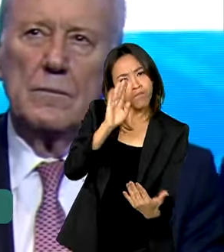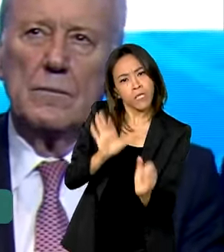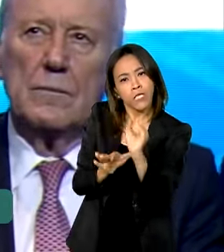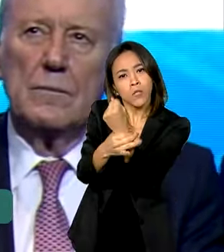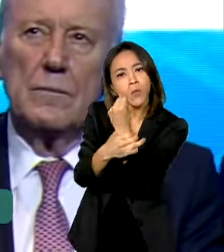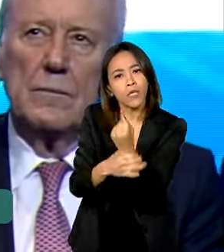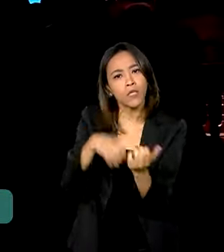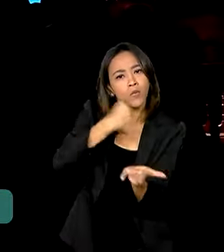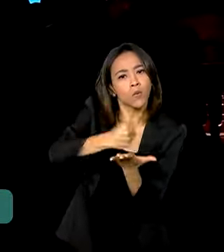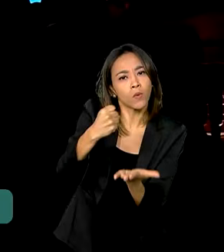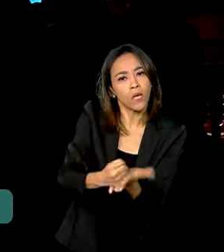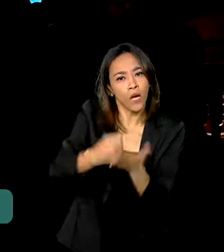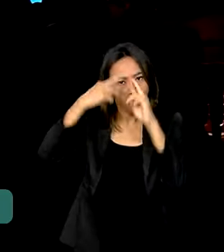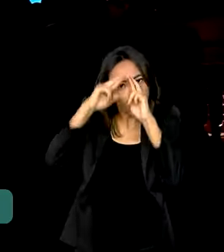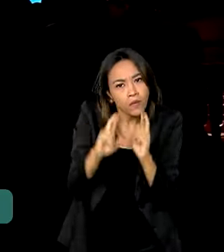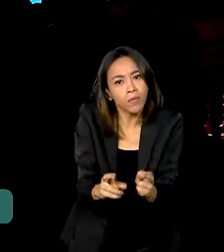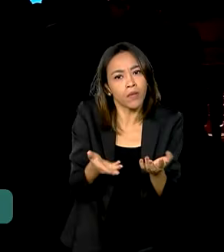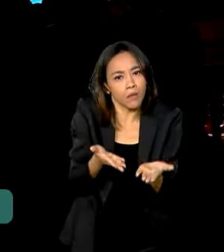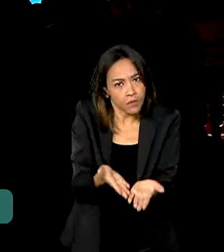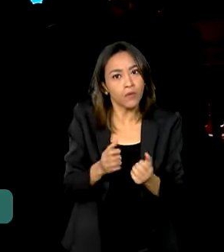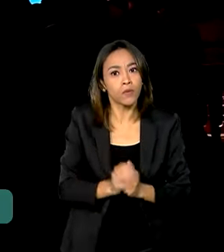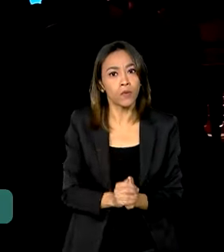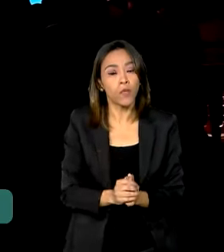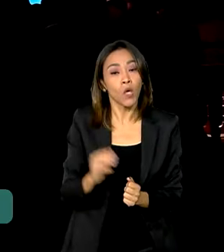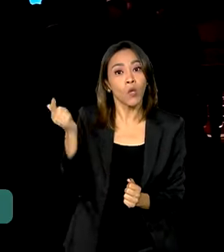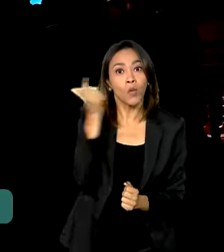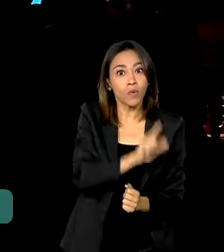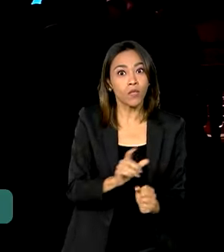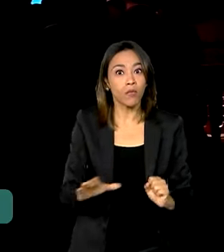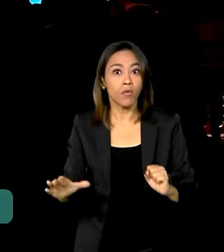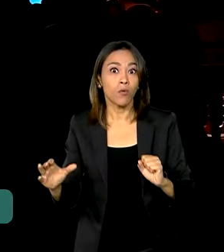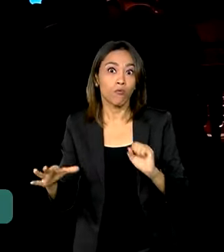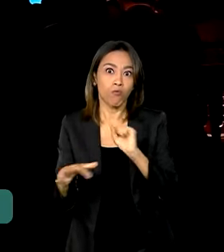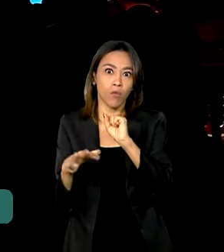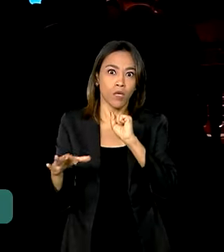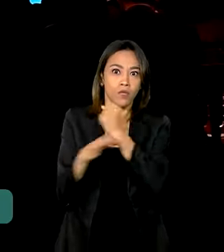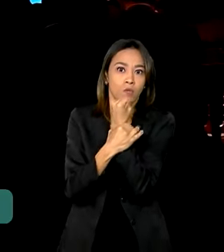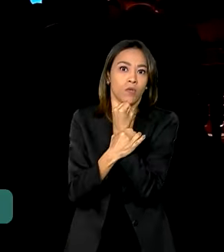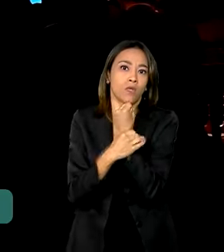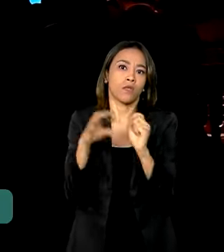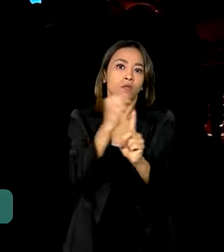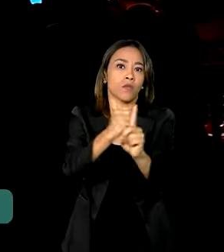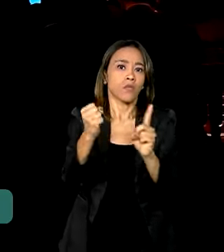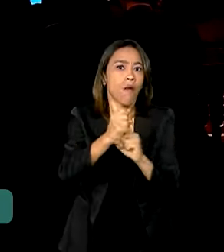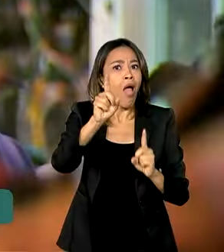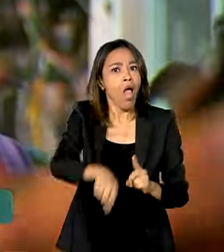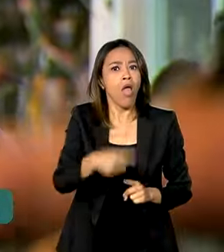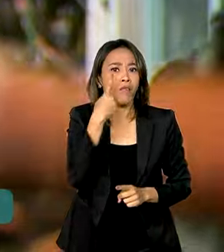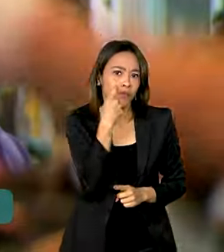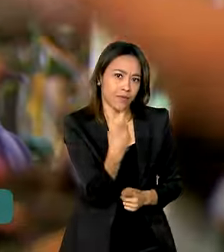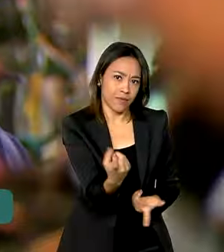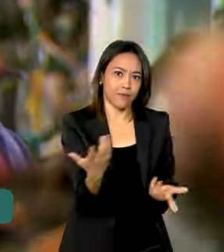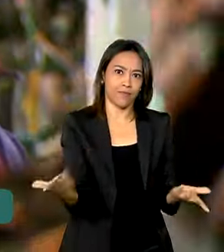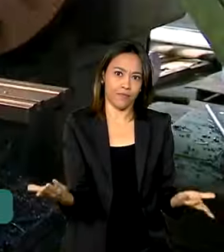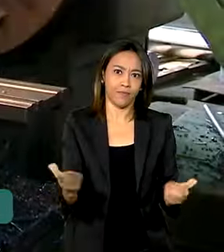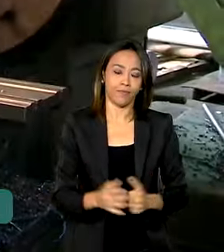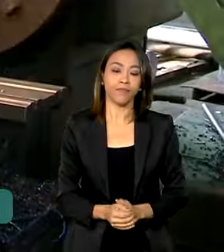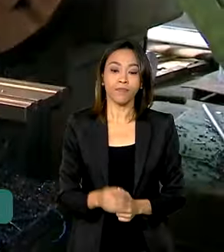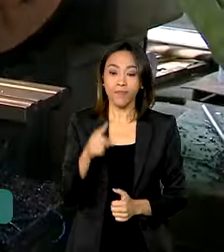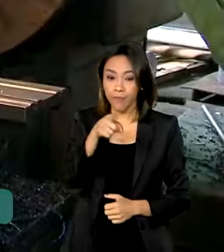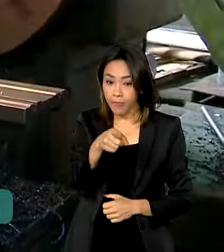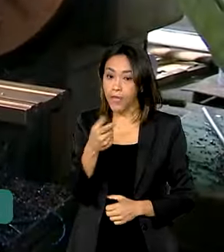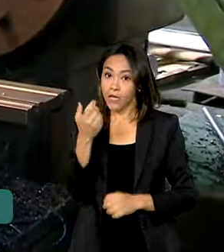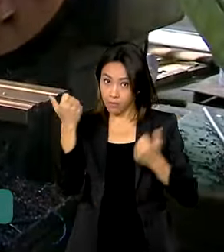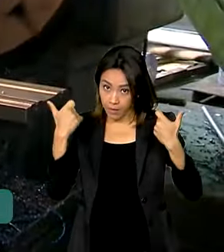passou a ter estabilidade econômica, passou a ter estabilidade social, porque é tudo o que interessa. Os investimentos são